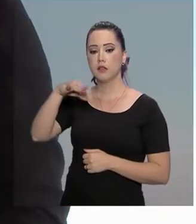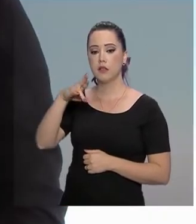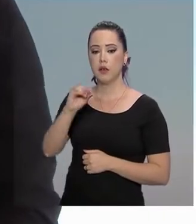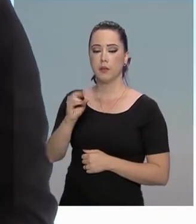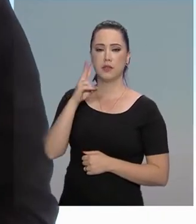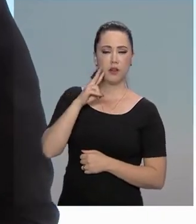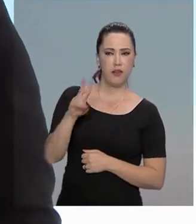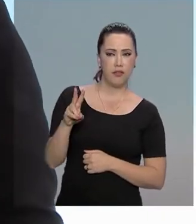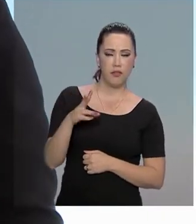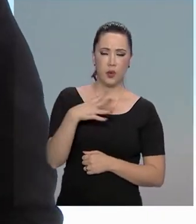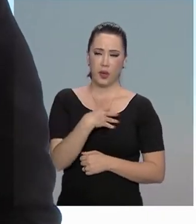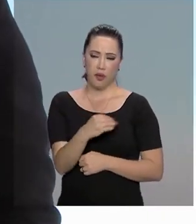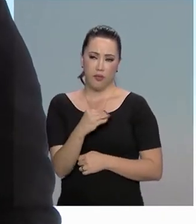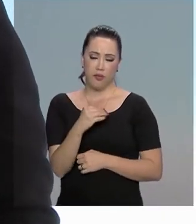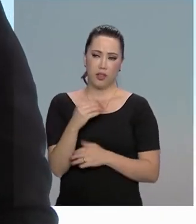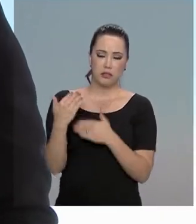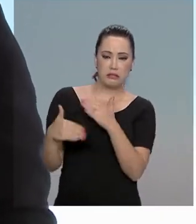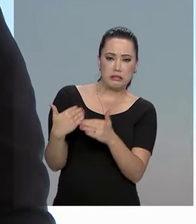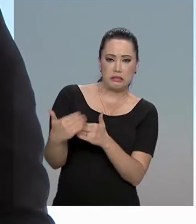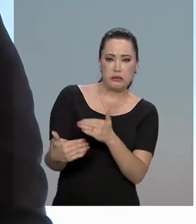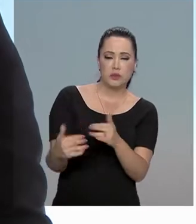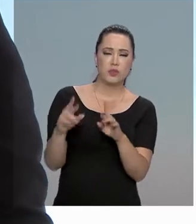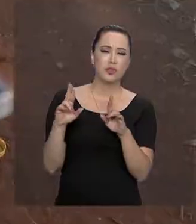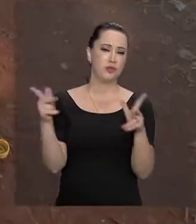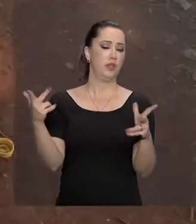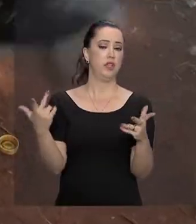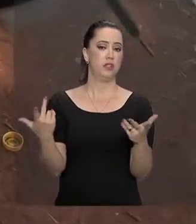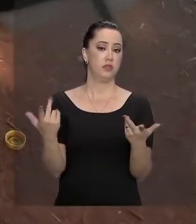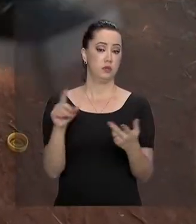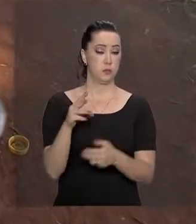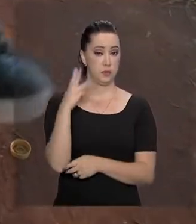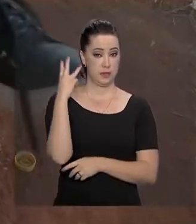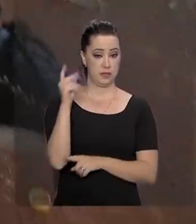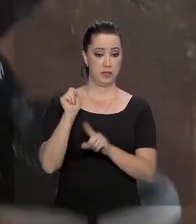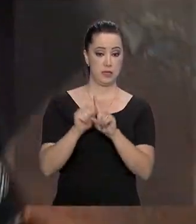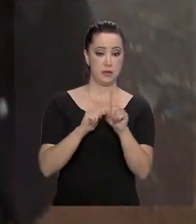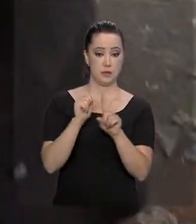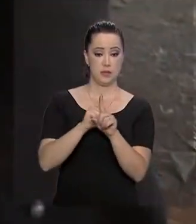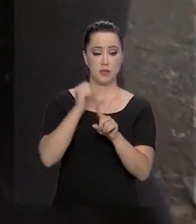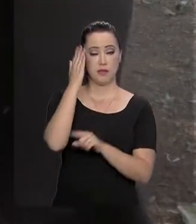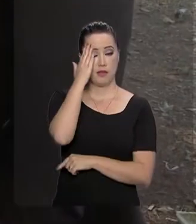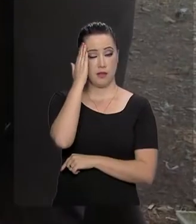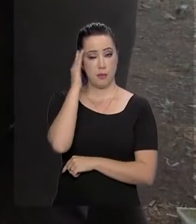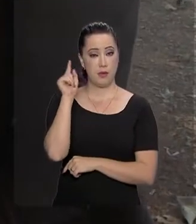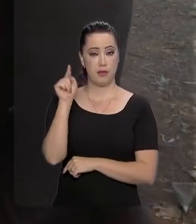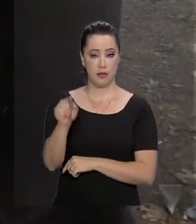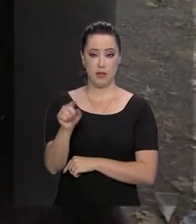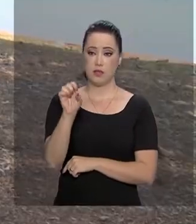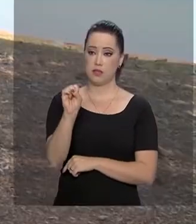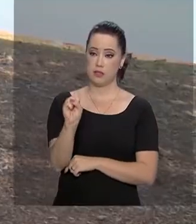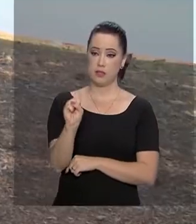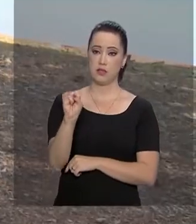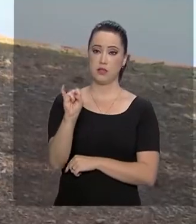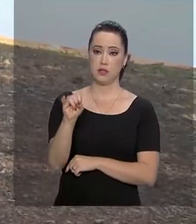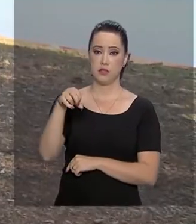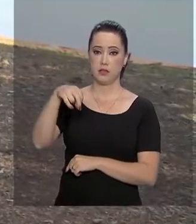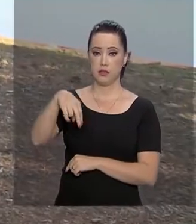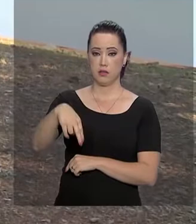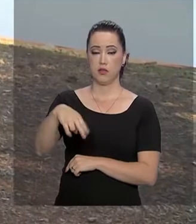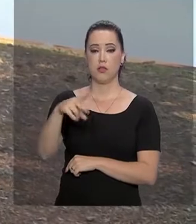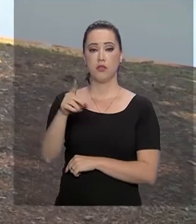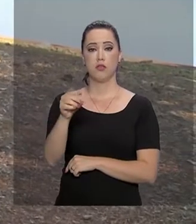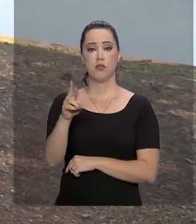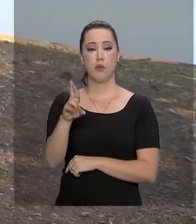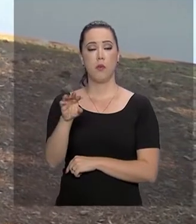não se desenvolvia como outras crianças. Há três meses, descobriu que a menina tem uma síndrome rara, Pitch Hopkins.